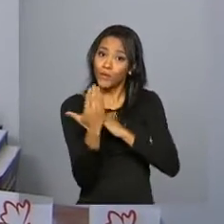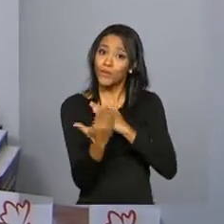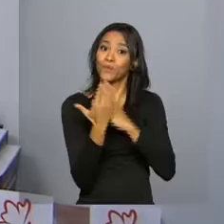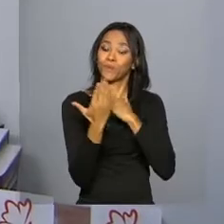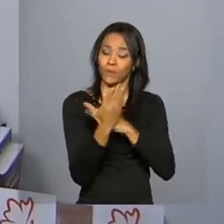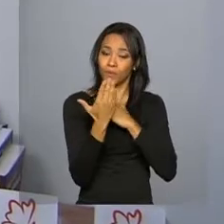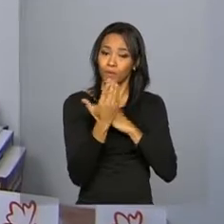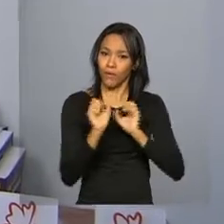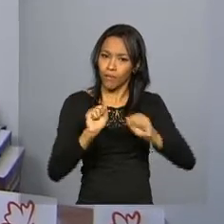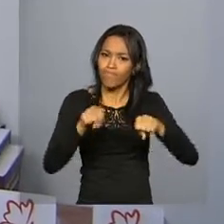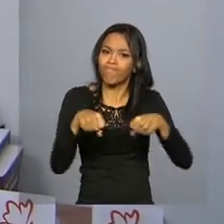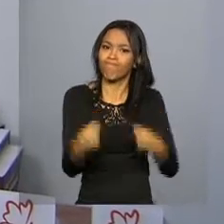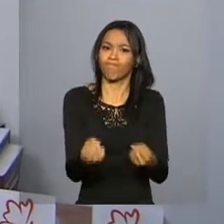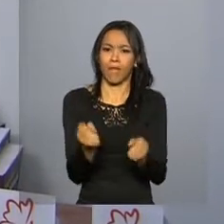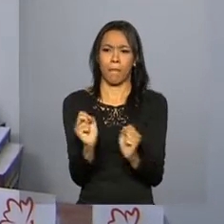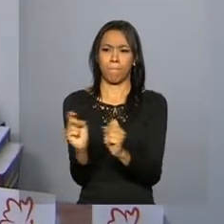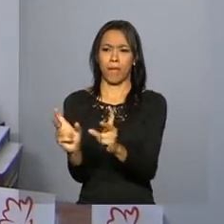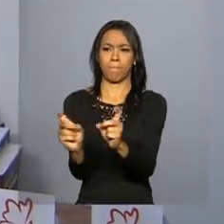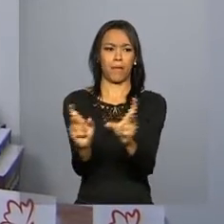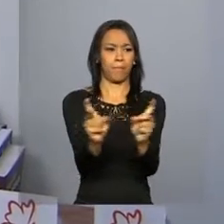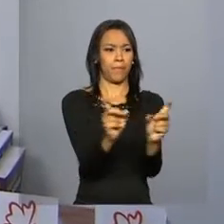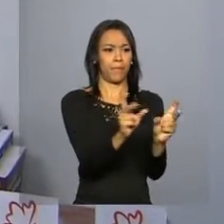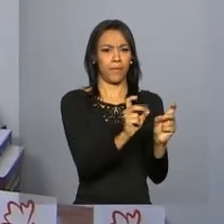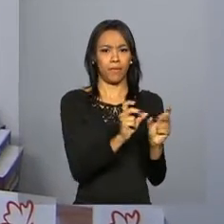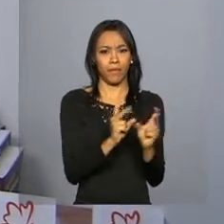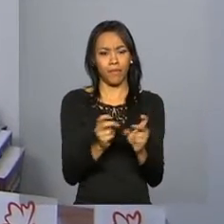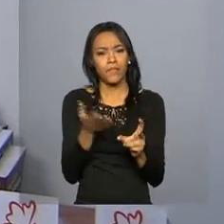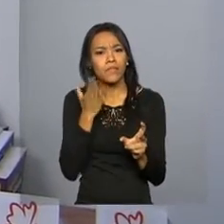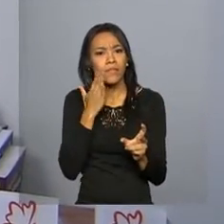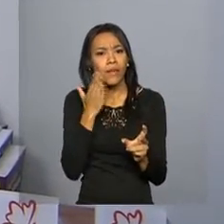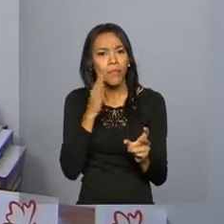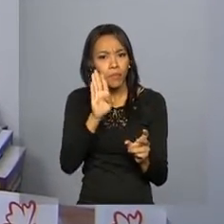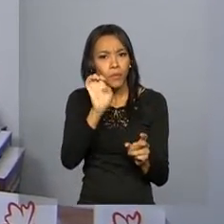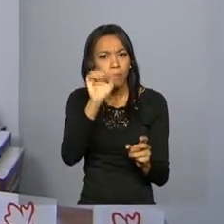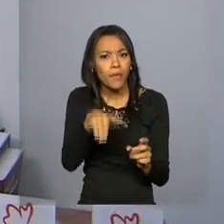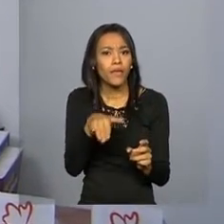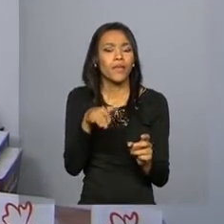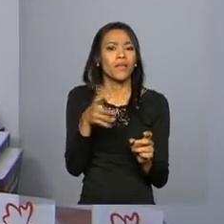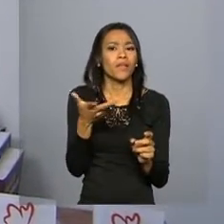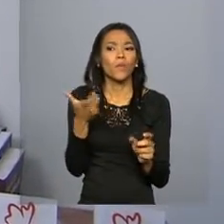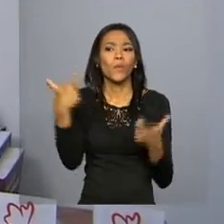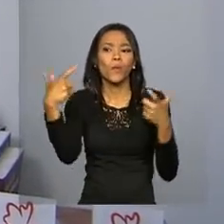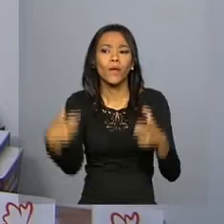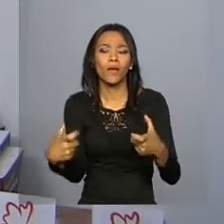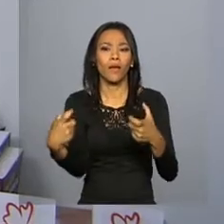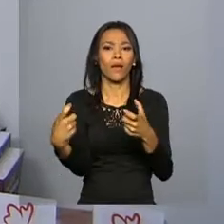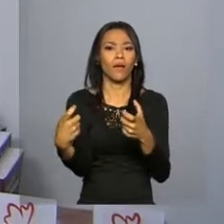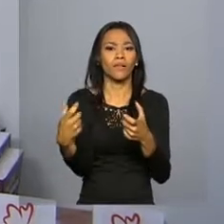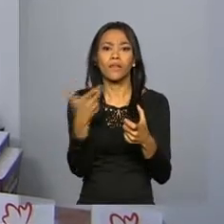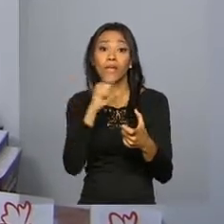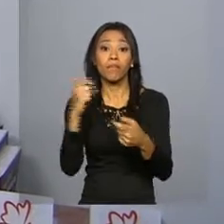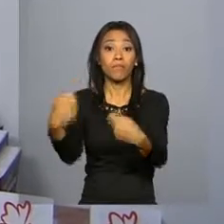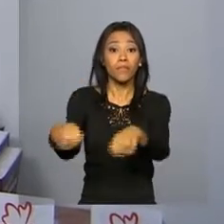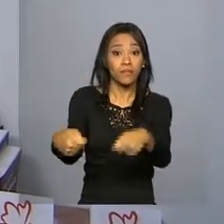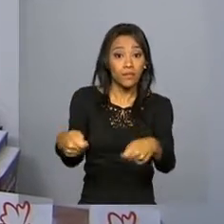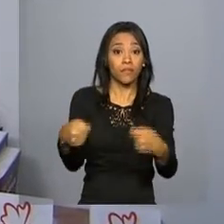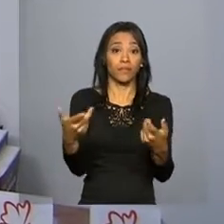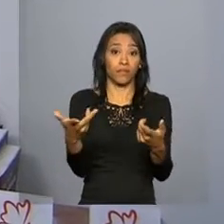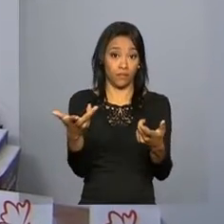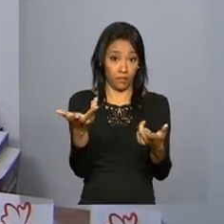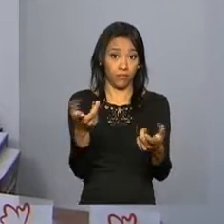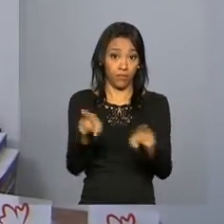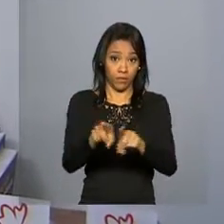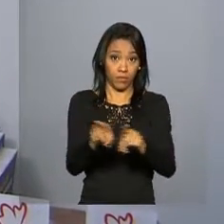a pivotar esse mercado. Então, nós conseguimos delimitar muito bem o nosso nicho, não só dos clientes, mas do consumidor